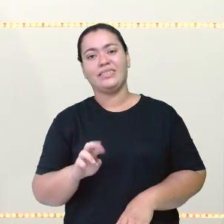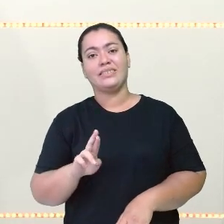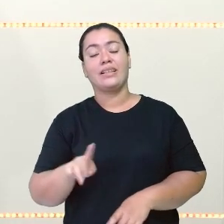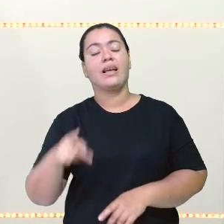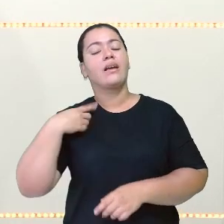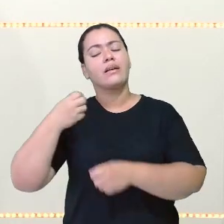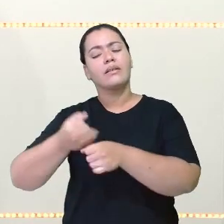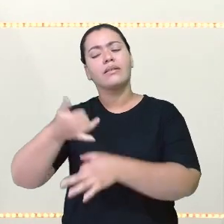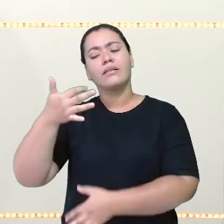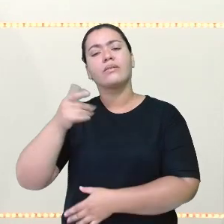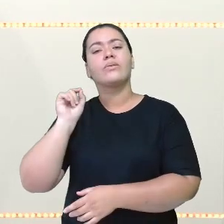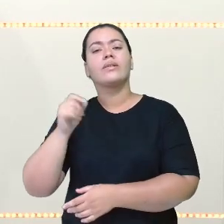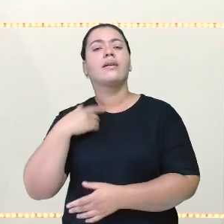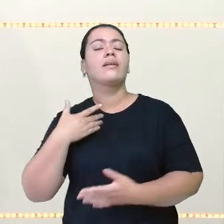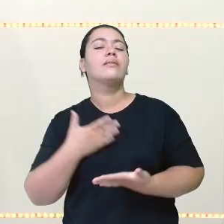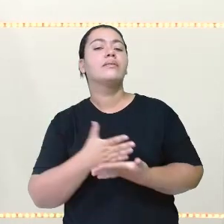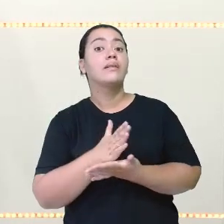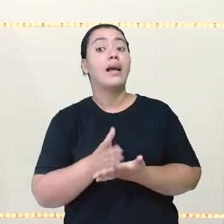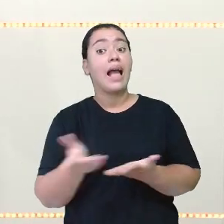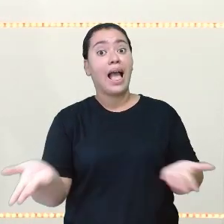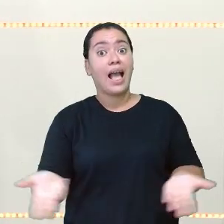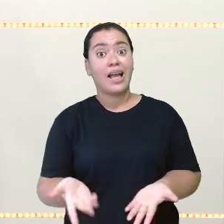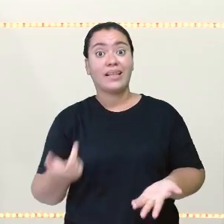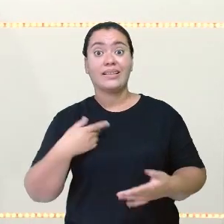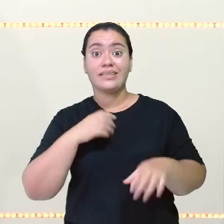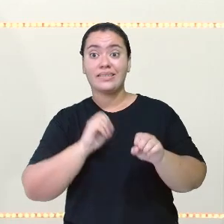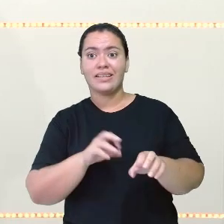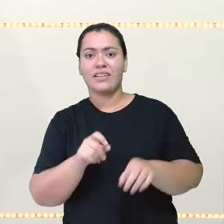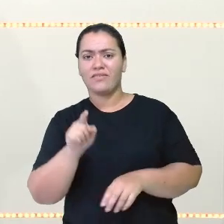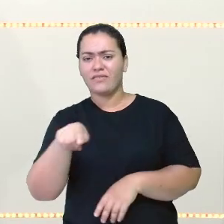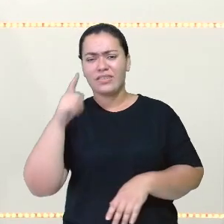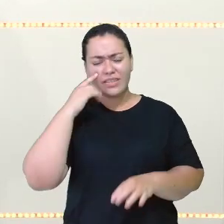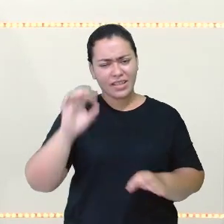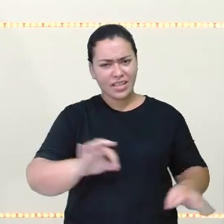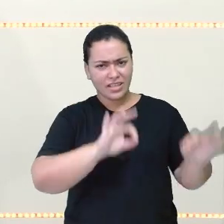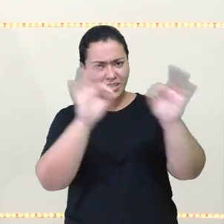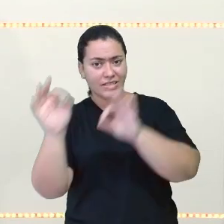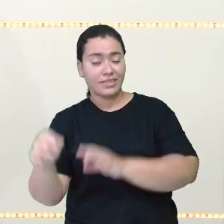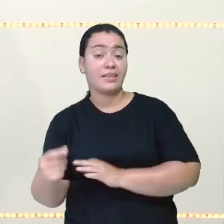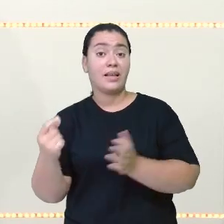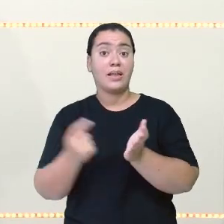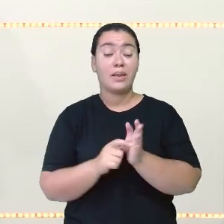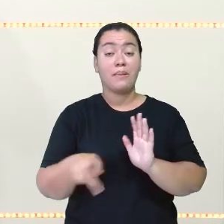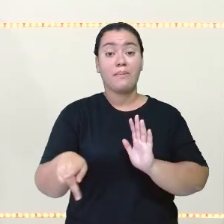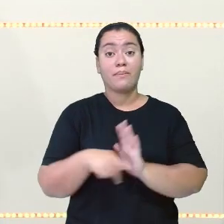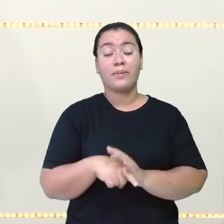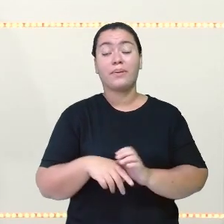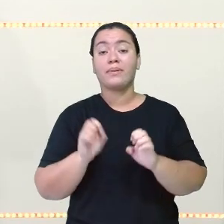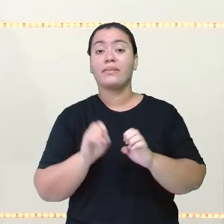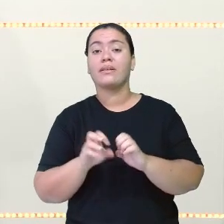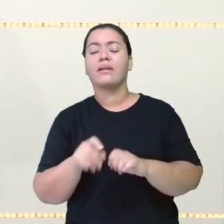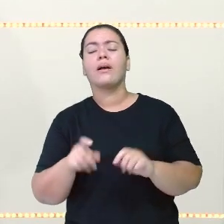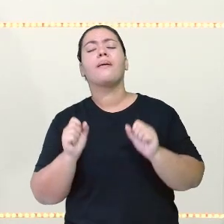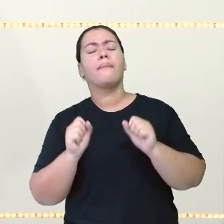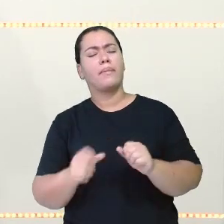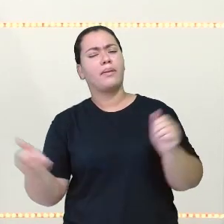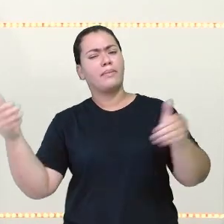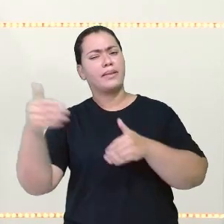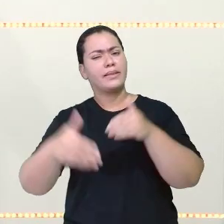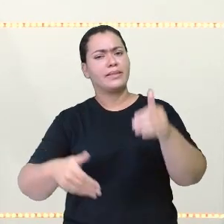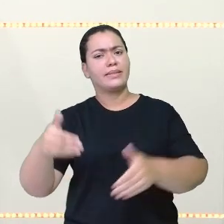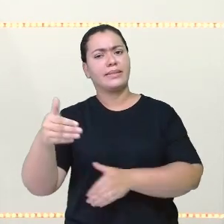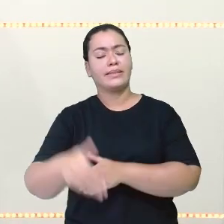chefe fazendo a mediação desta aula. Vocês que estão assistindo aí pelo aplicativo do Educa Recife podem participar